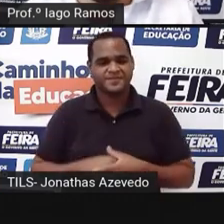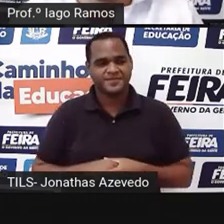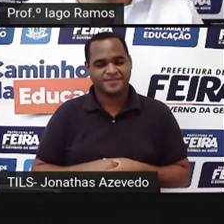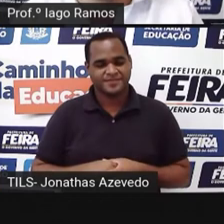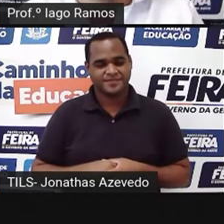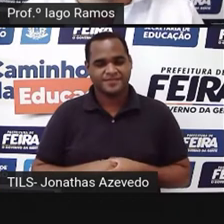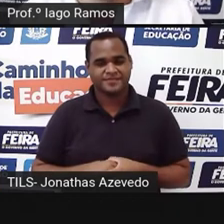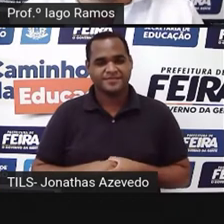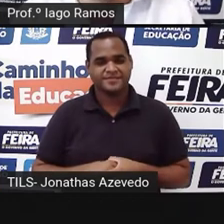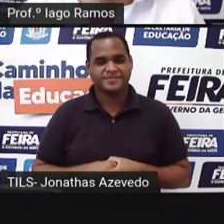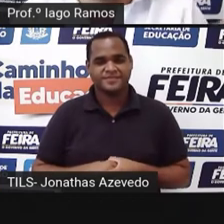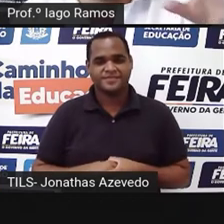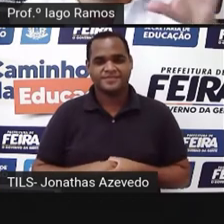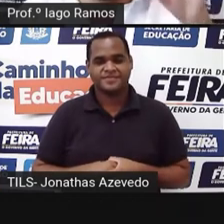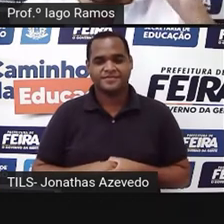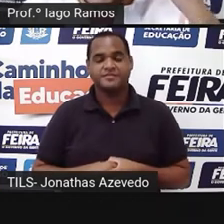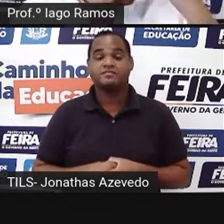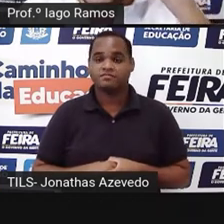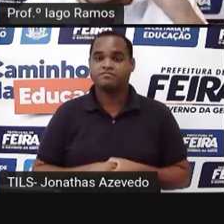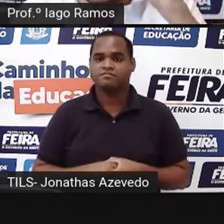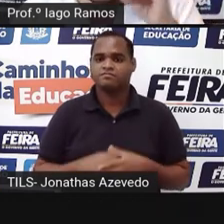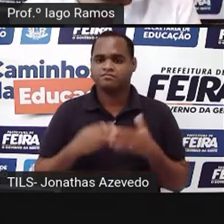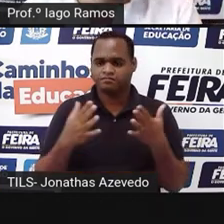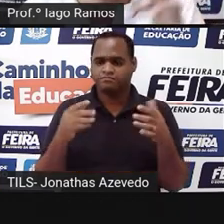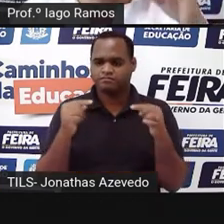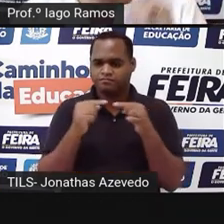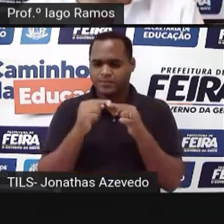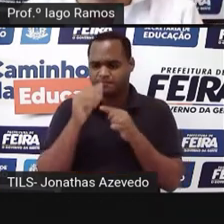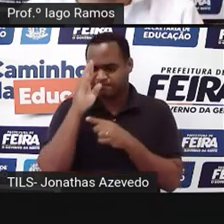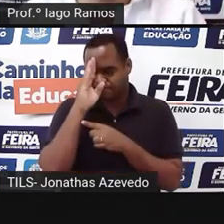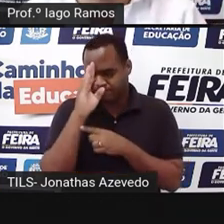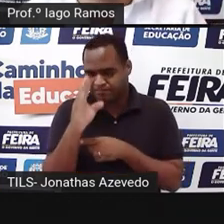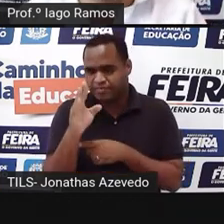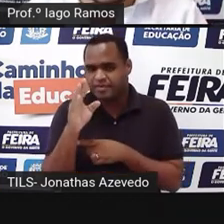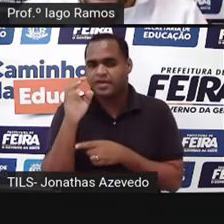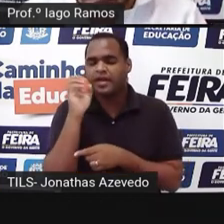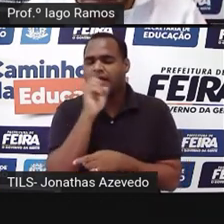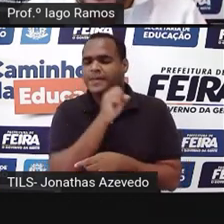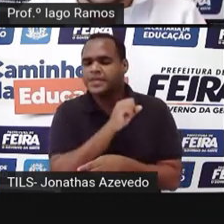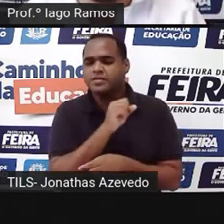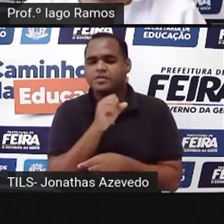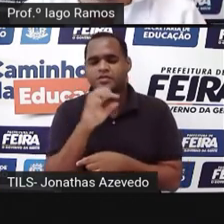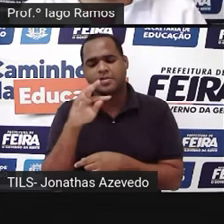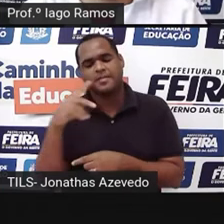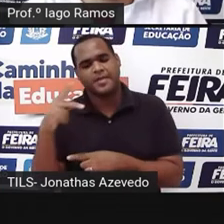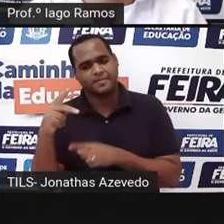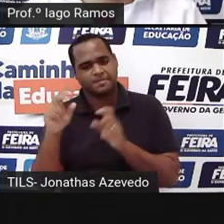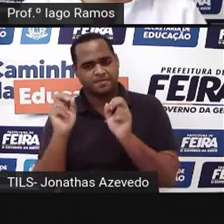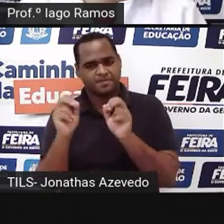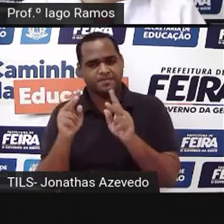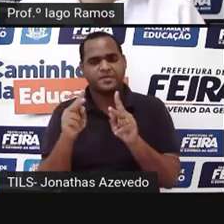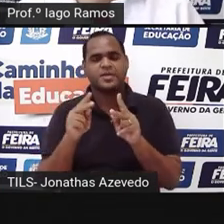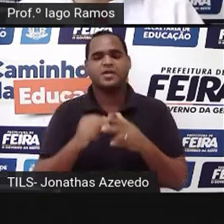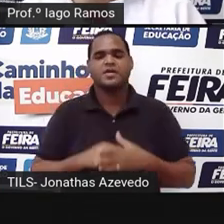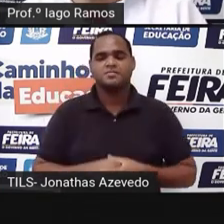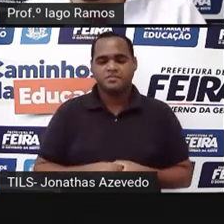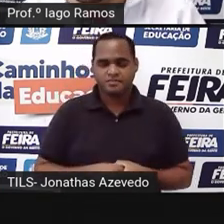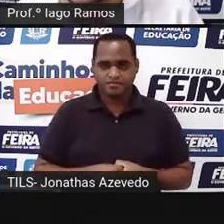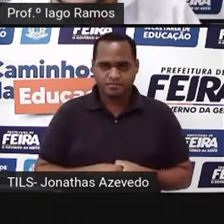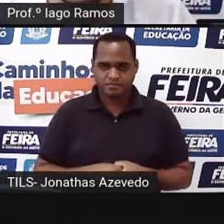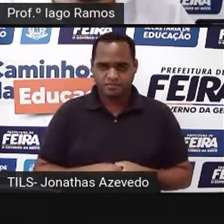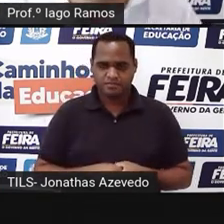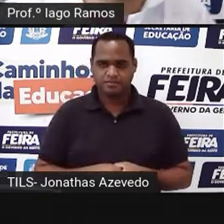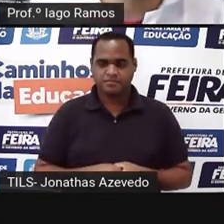tá bom? Então, uma aplicação direta e rápida do Teorema de Pitágoras. Beleza?